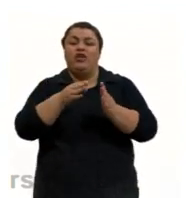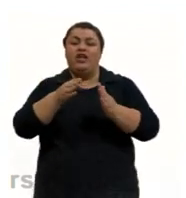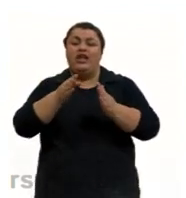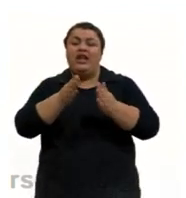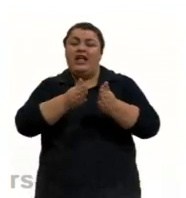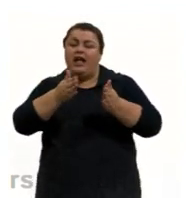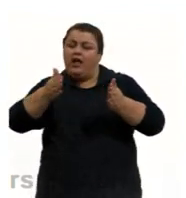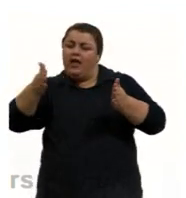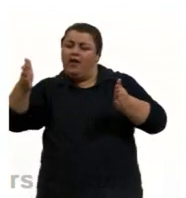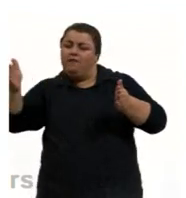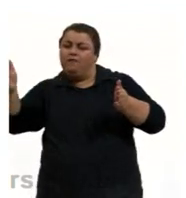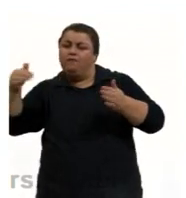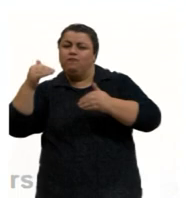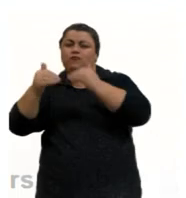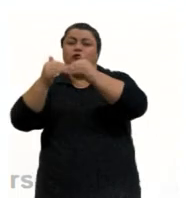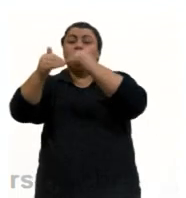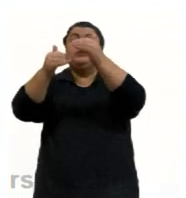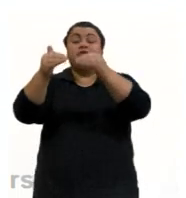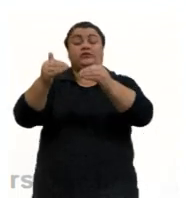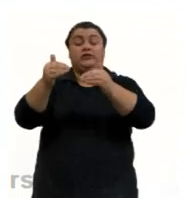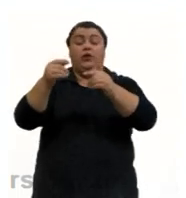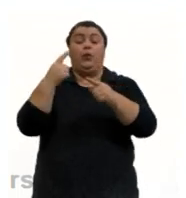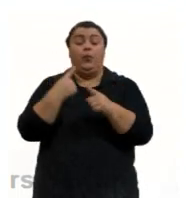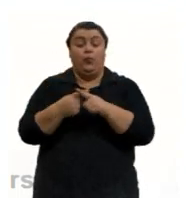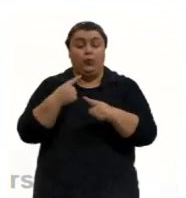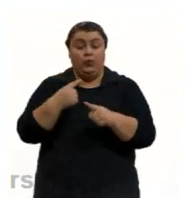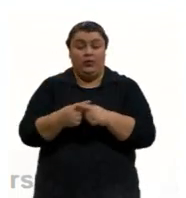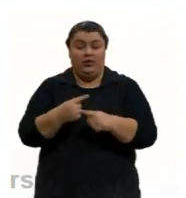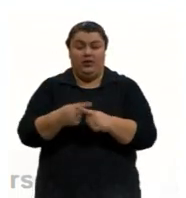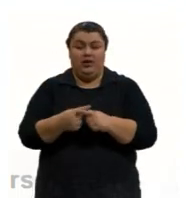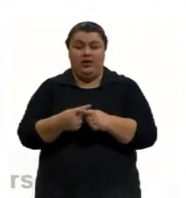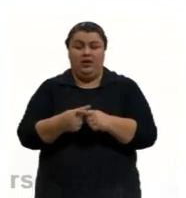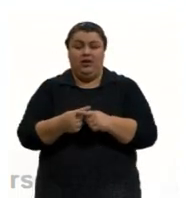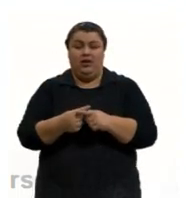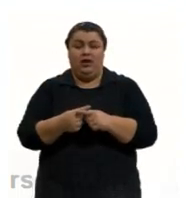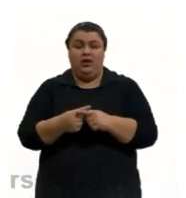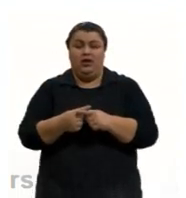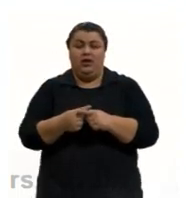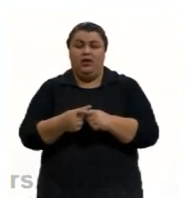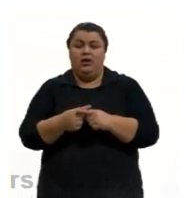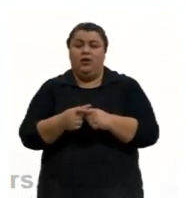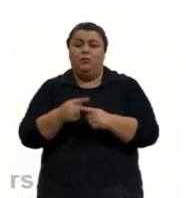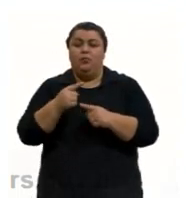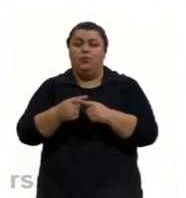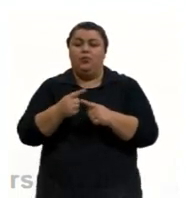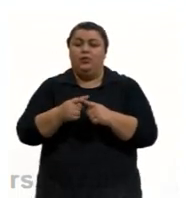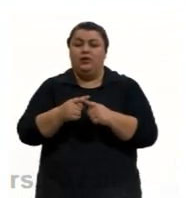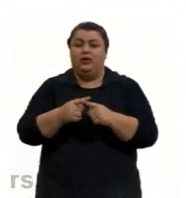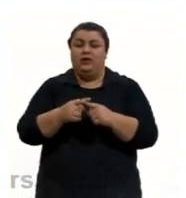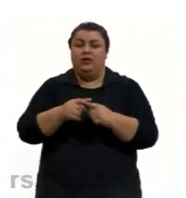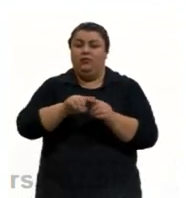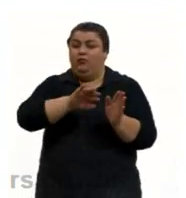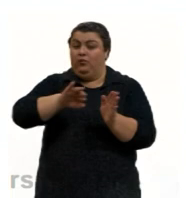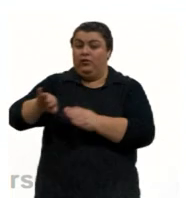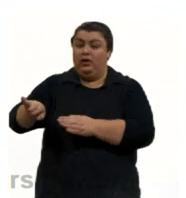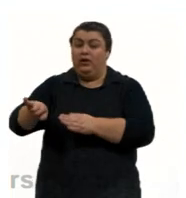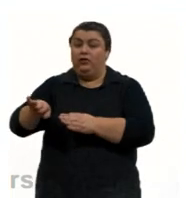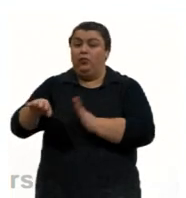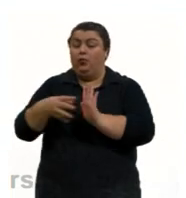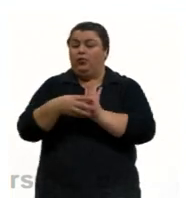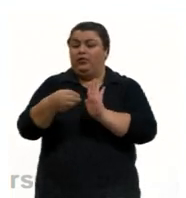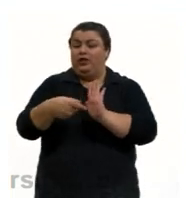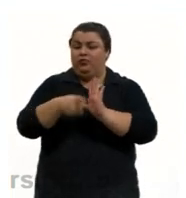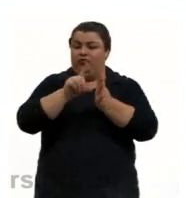descartava a primeira ideia, né, não se descartou a ideia de Dalton. Foi uma evolução, foi uma melhoria, eram